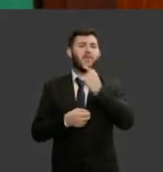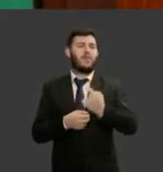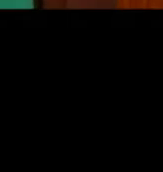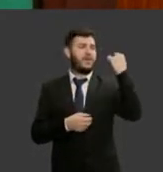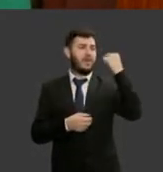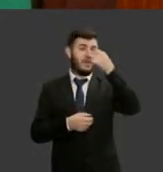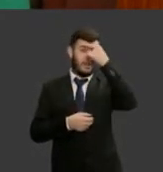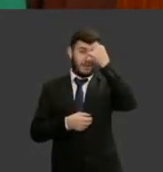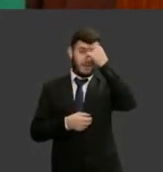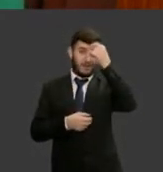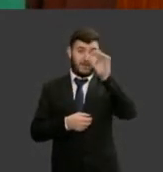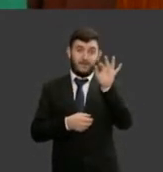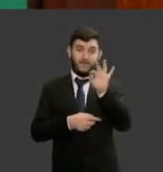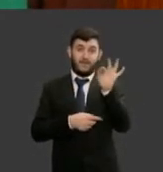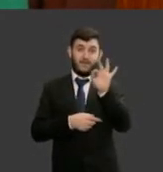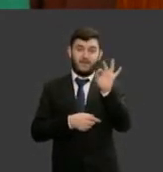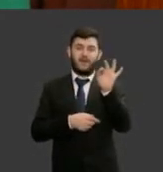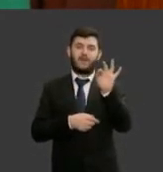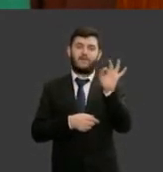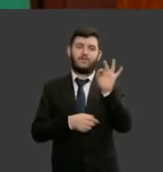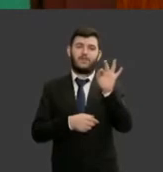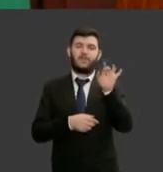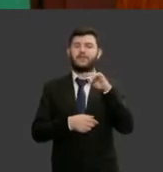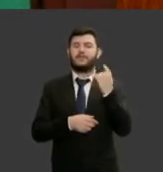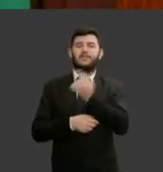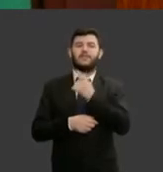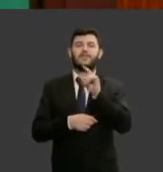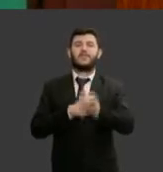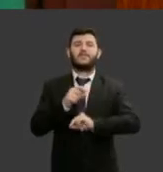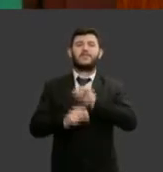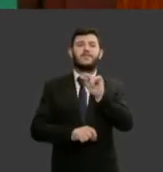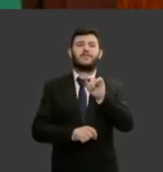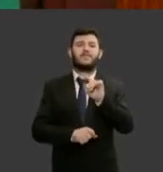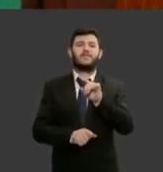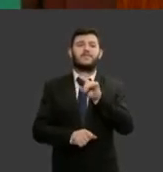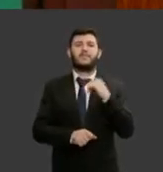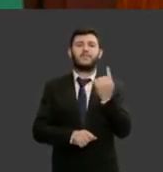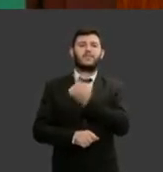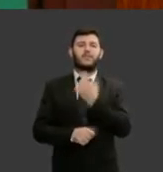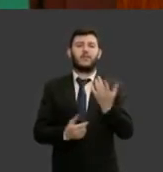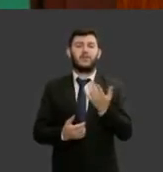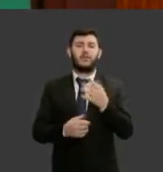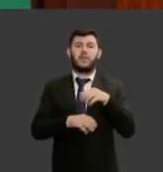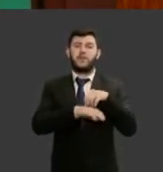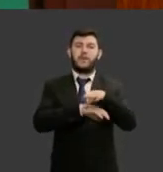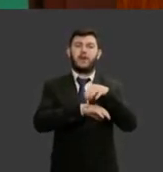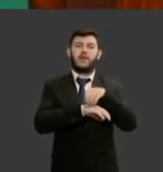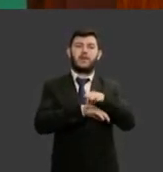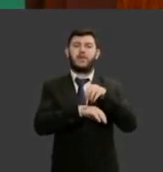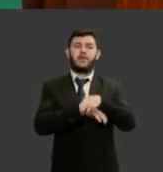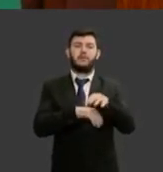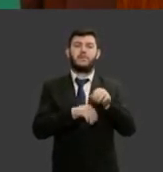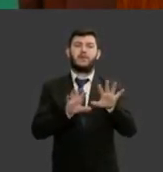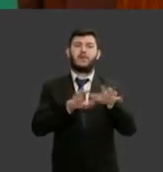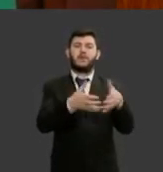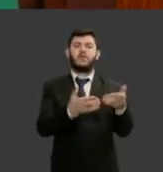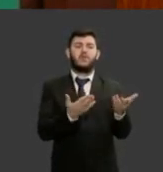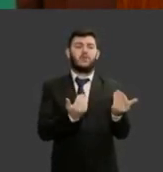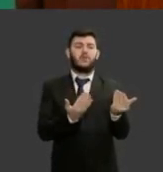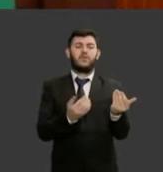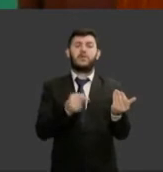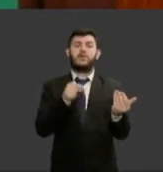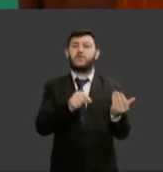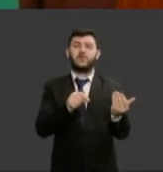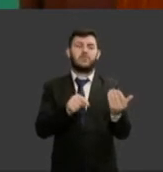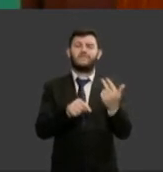a gente via isso para aqueles jovens que não é concebível